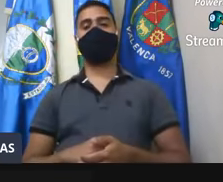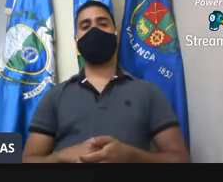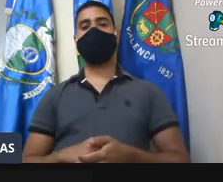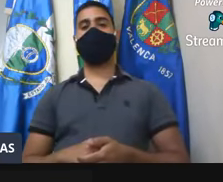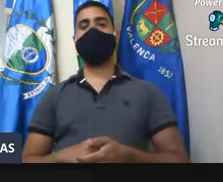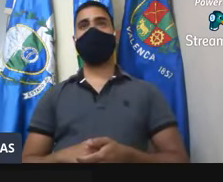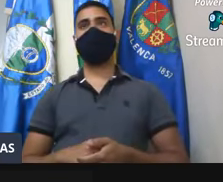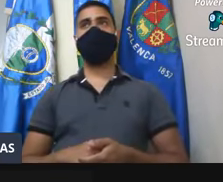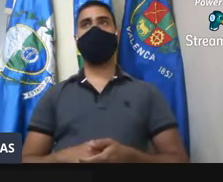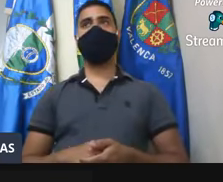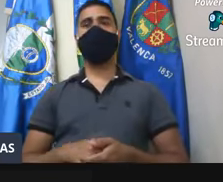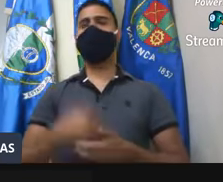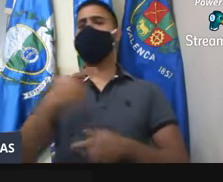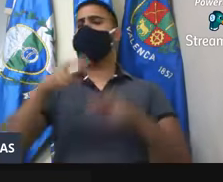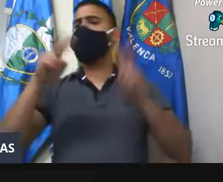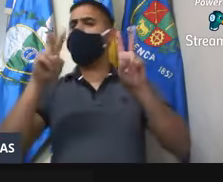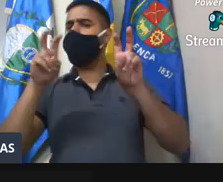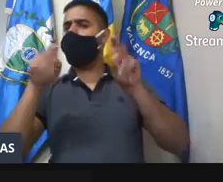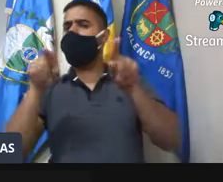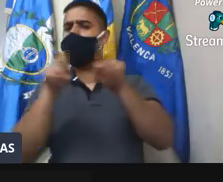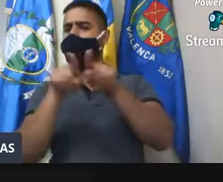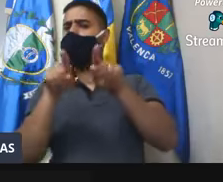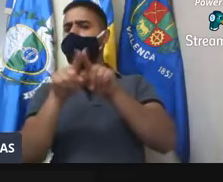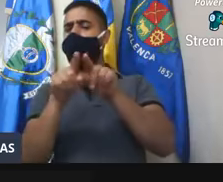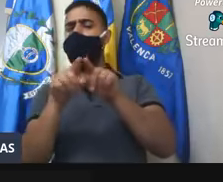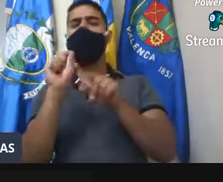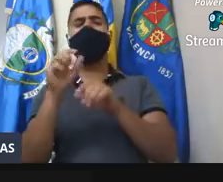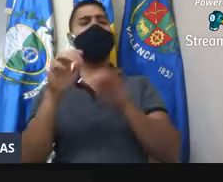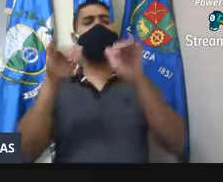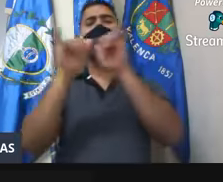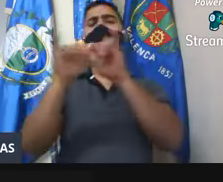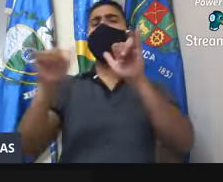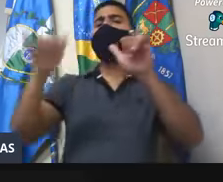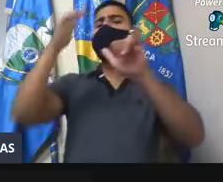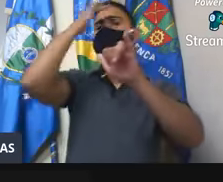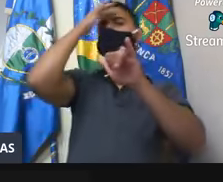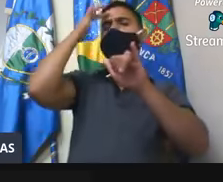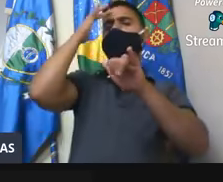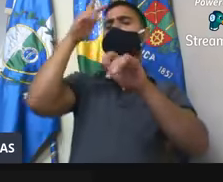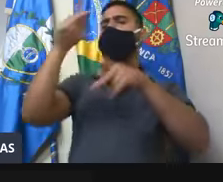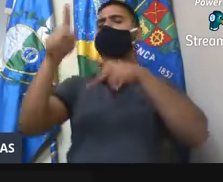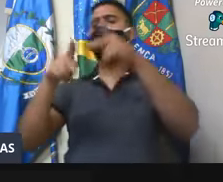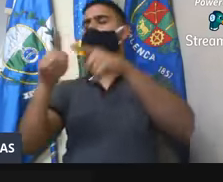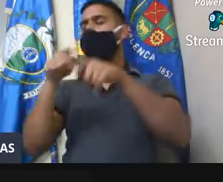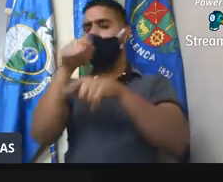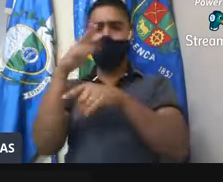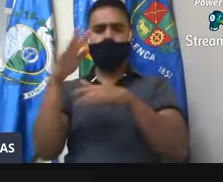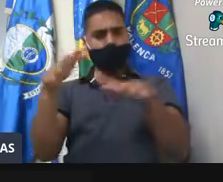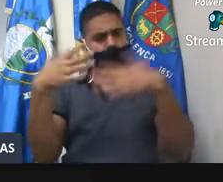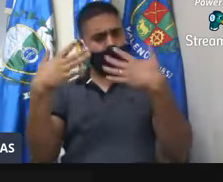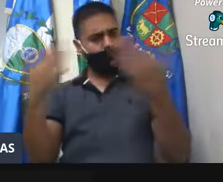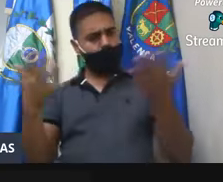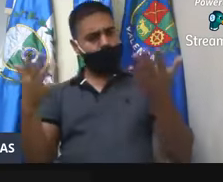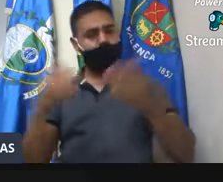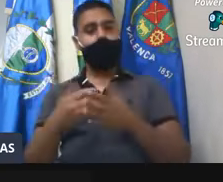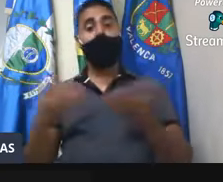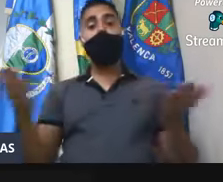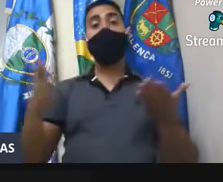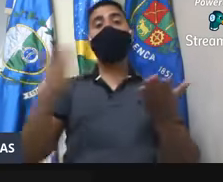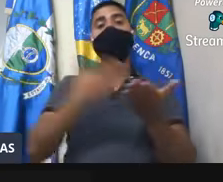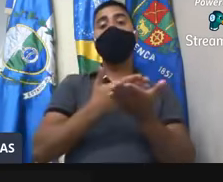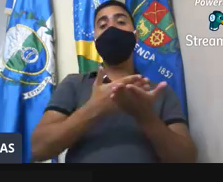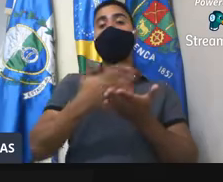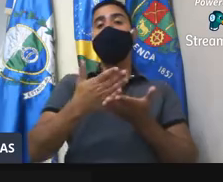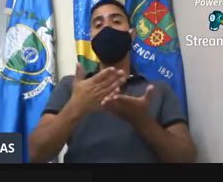Segundo tema que queria falar de forma muito rápida, presidente, é avisar todo mundo, avisar a população, o pessoal que está nos assistindo. Hoje já iniciou a